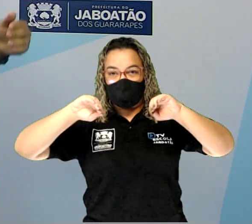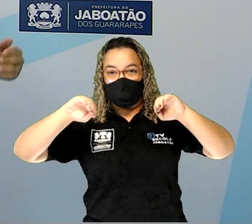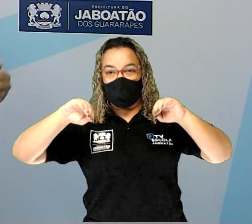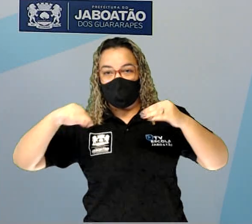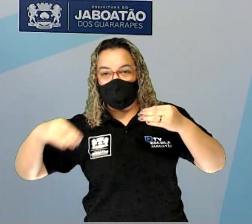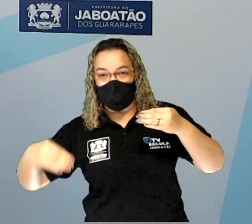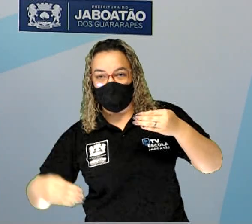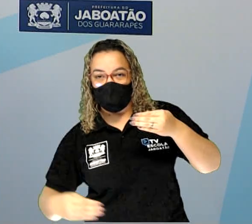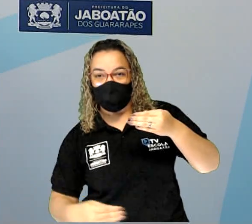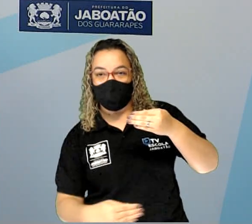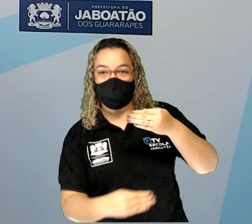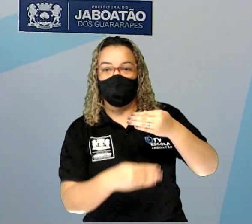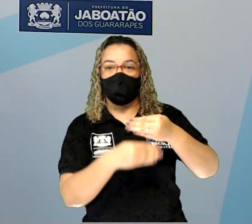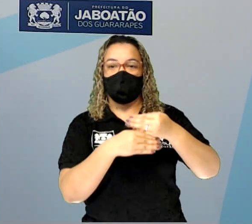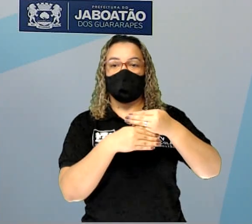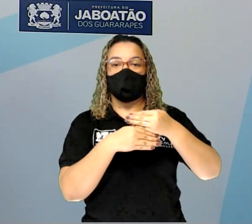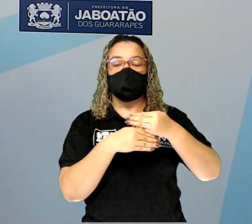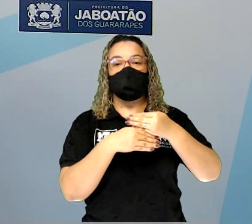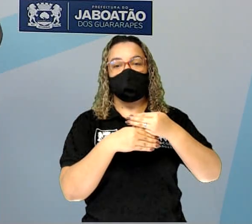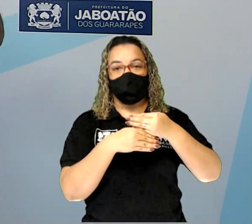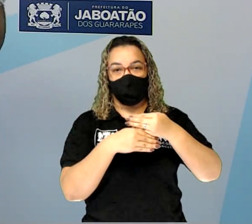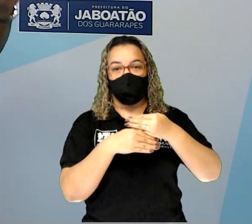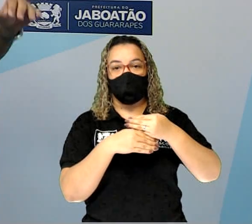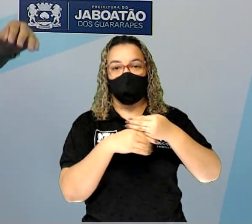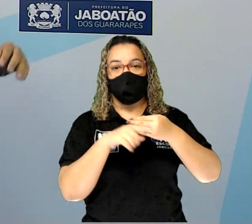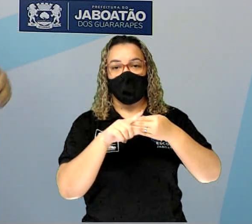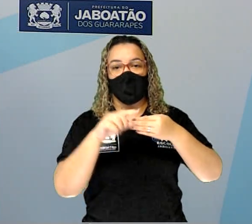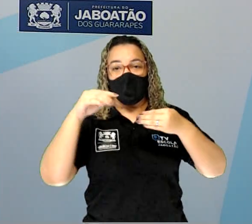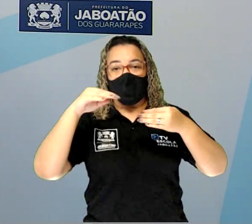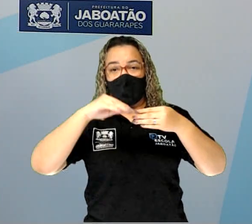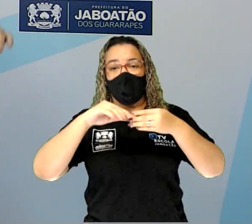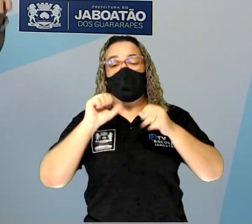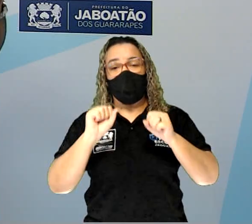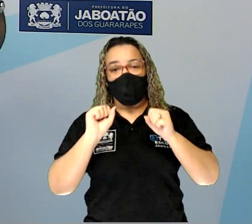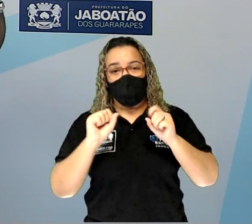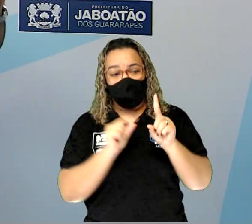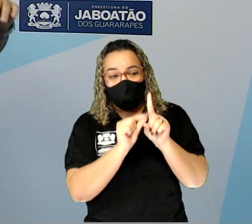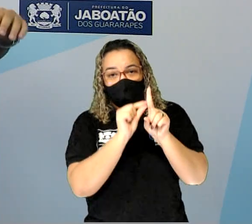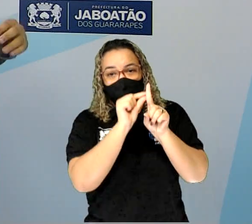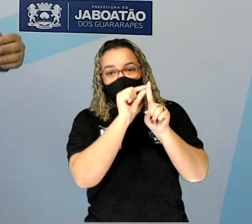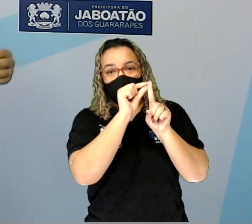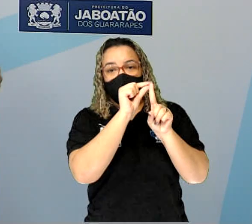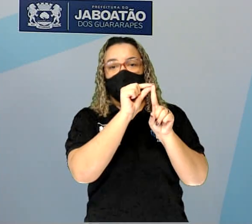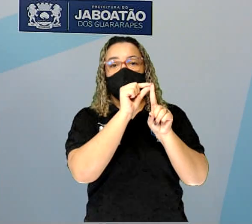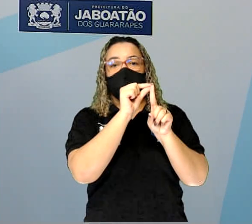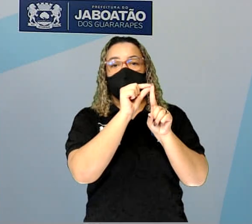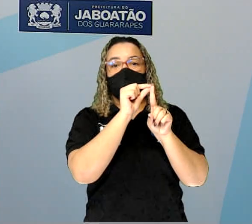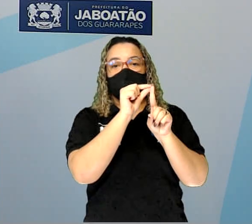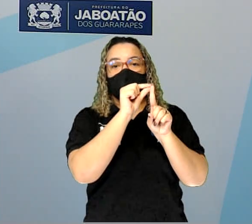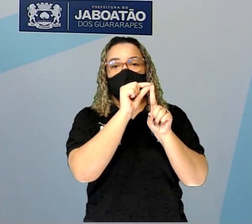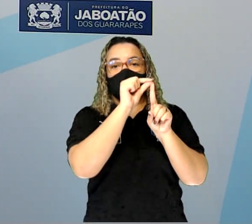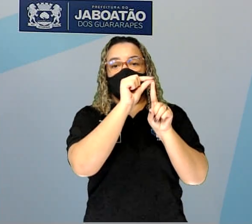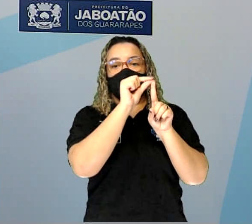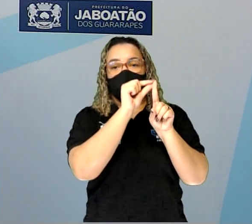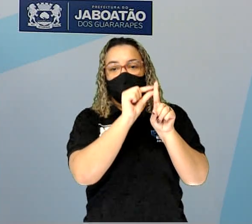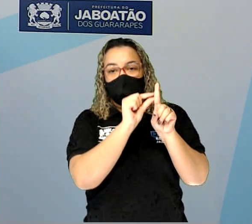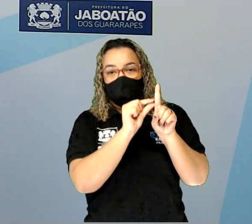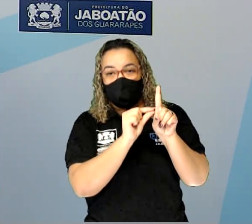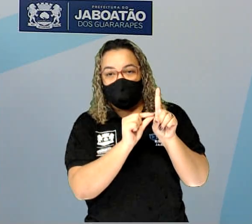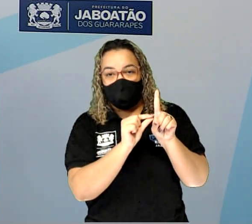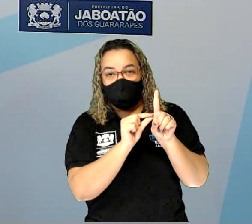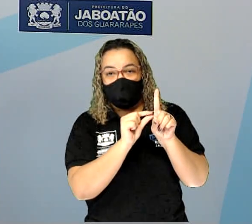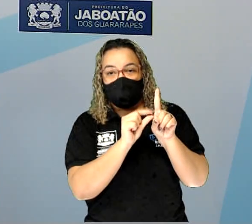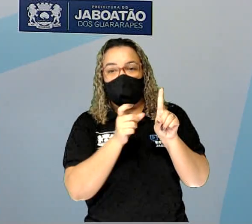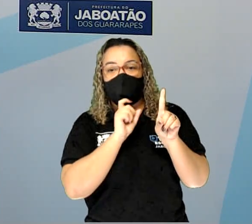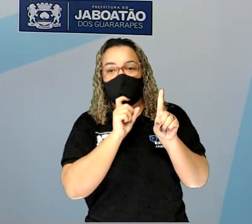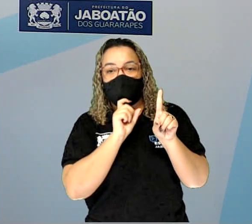desce novamente. Você tem uma noção? A temperatura pode variar de 4 mil graus a